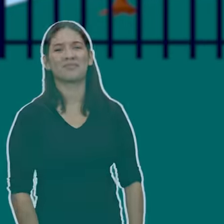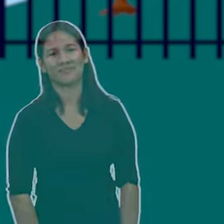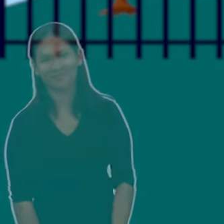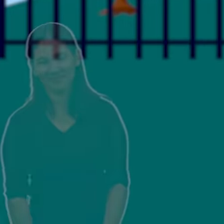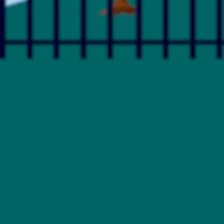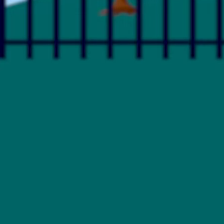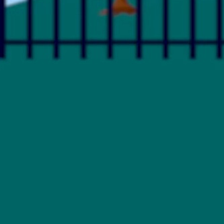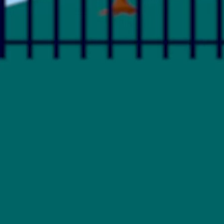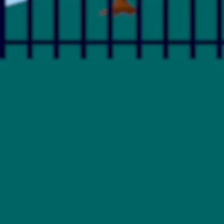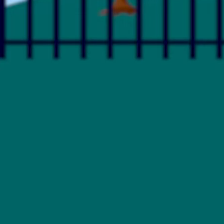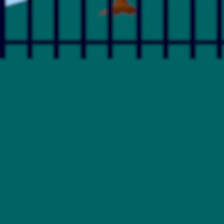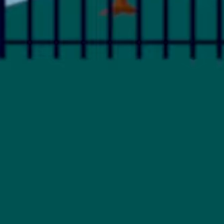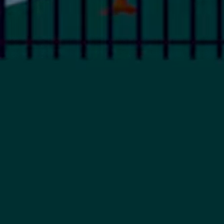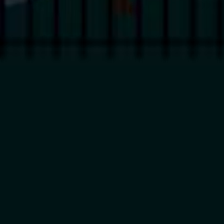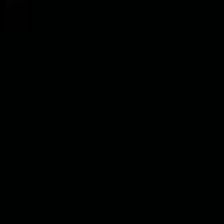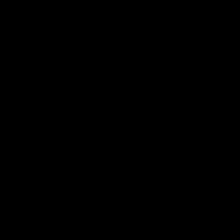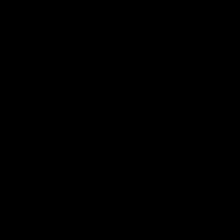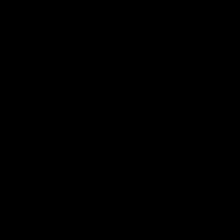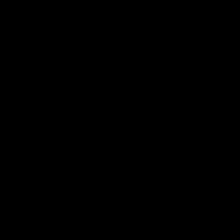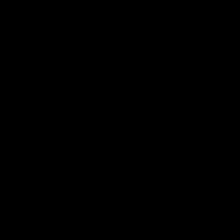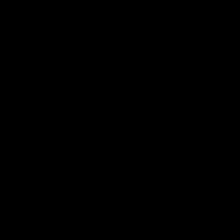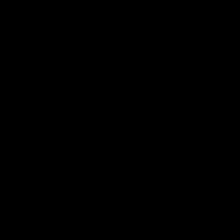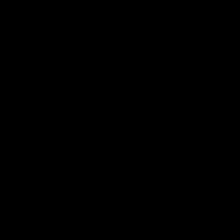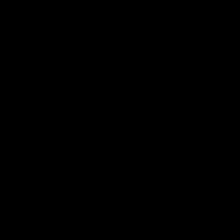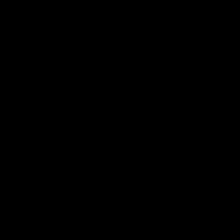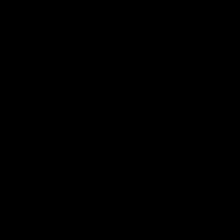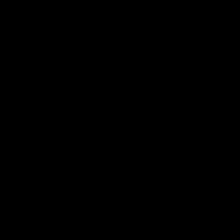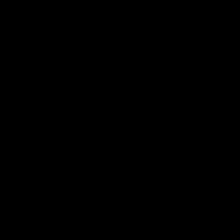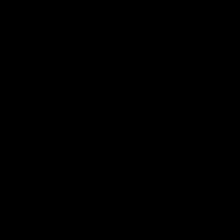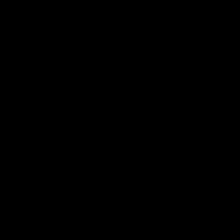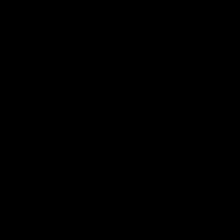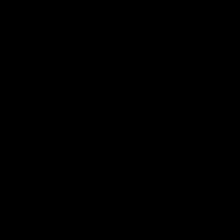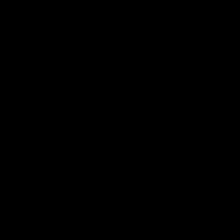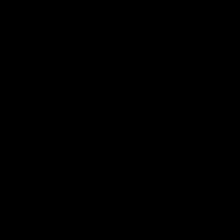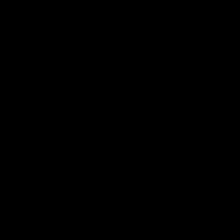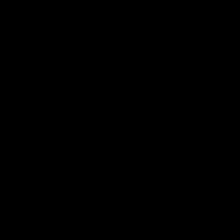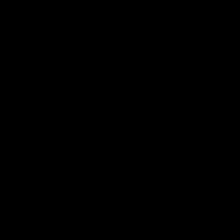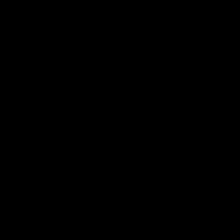ficou direitinho